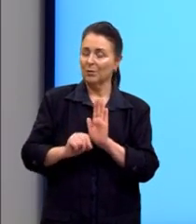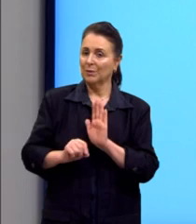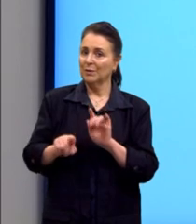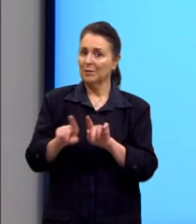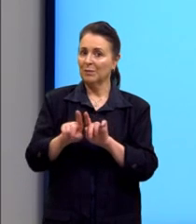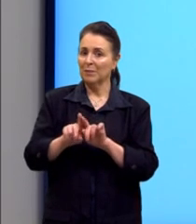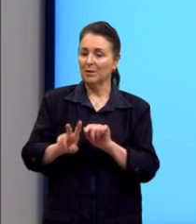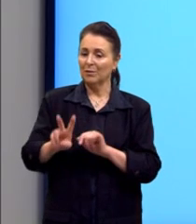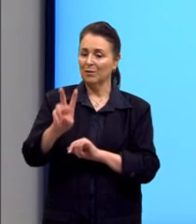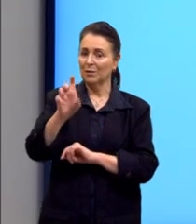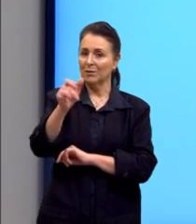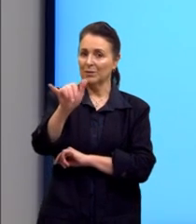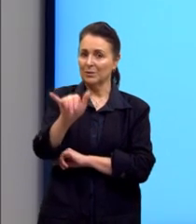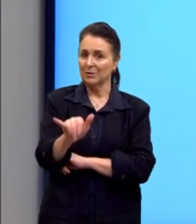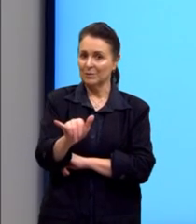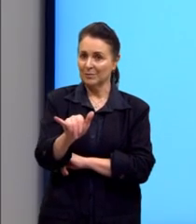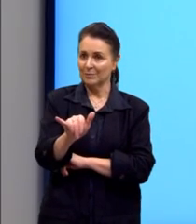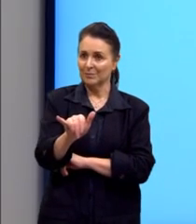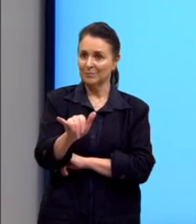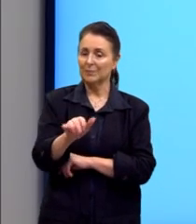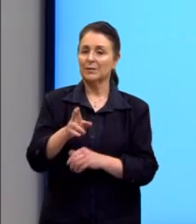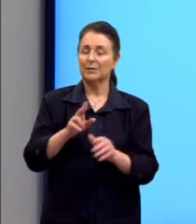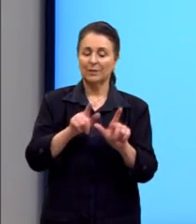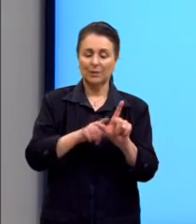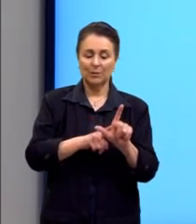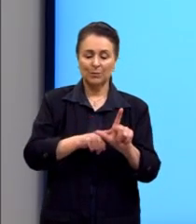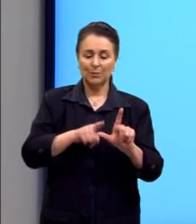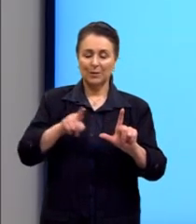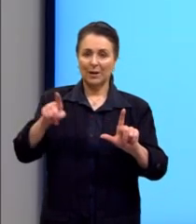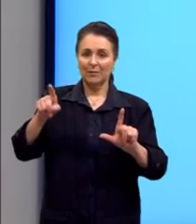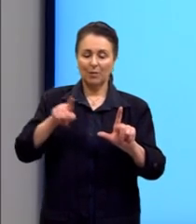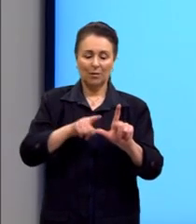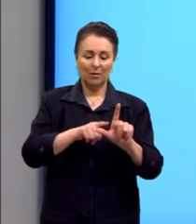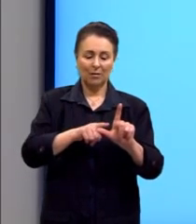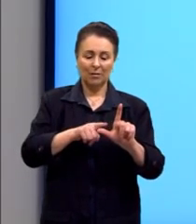Então, o nosso gráfico está sempre crescendo.